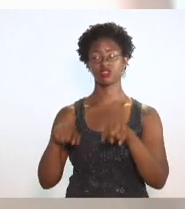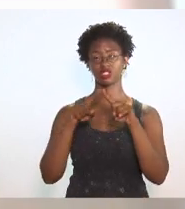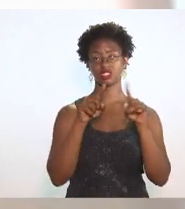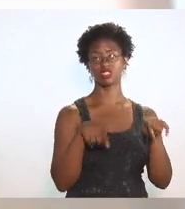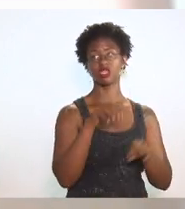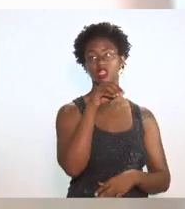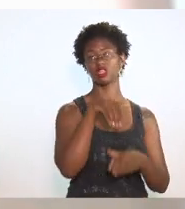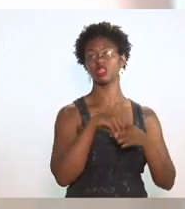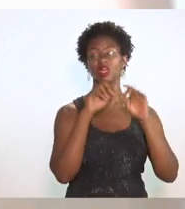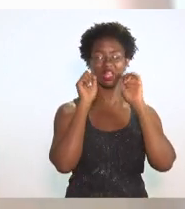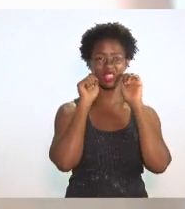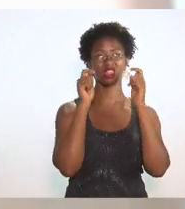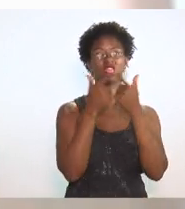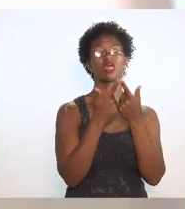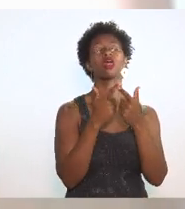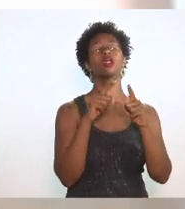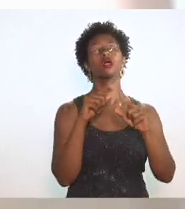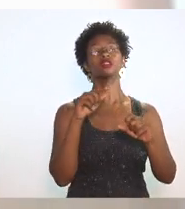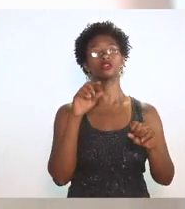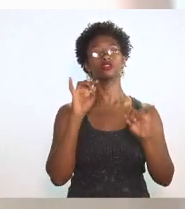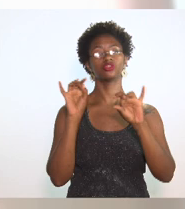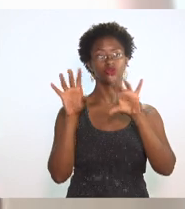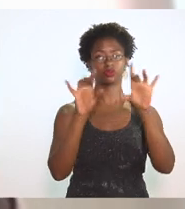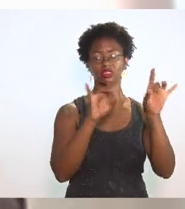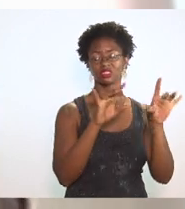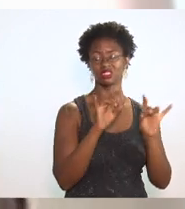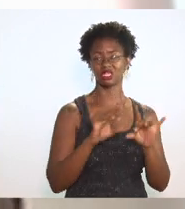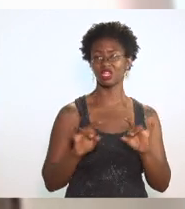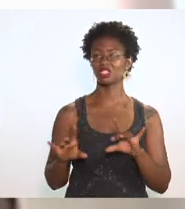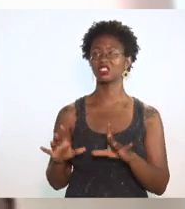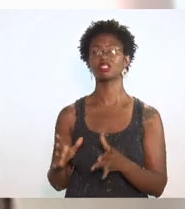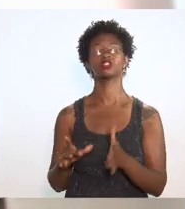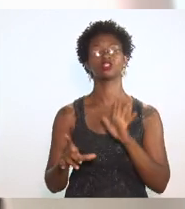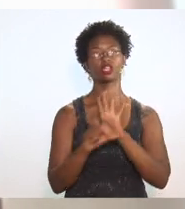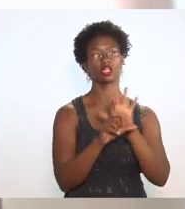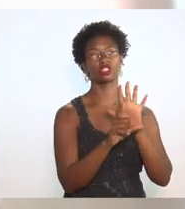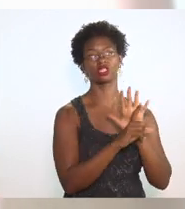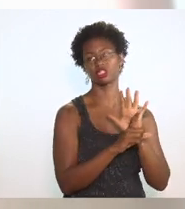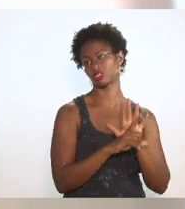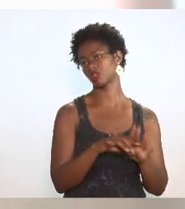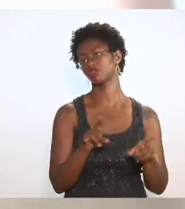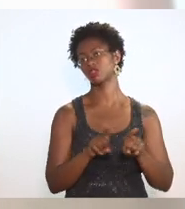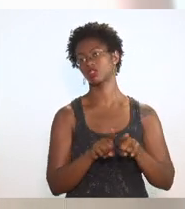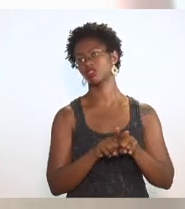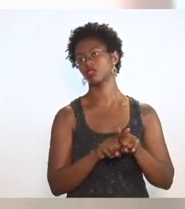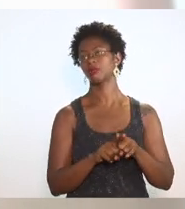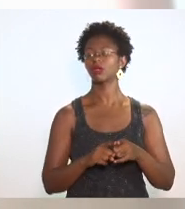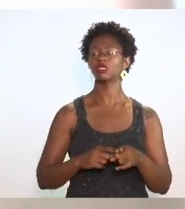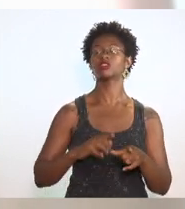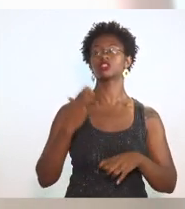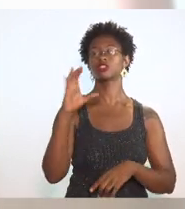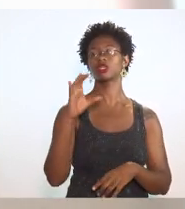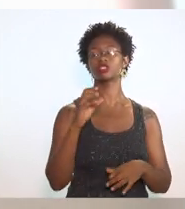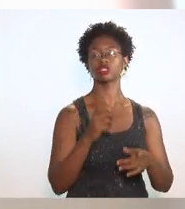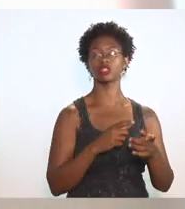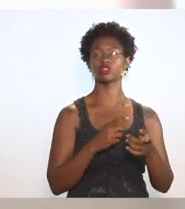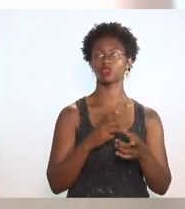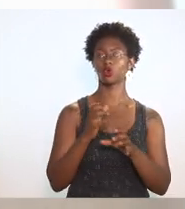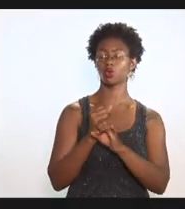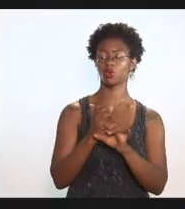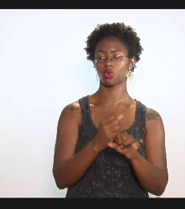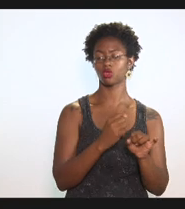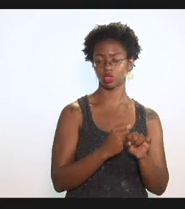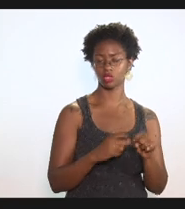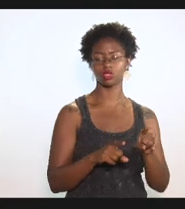especialistas legislativos com especialidade em ciências contábeis. Temos aí o doutor Mauro